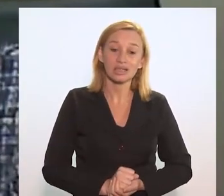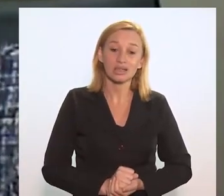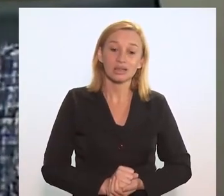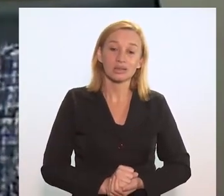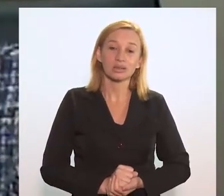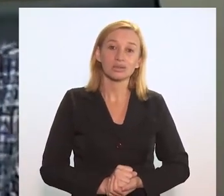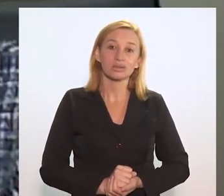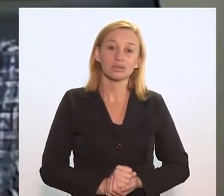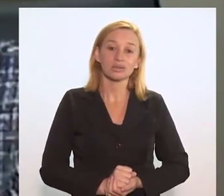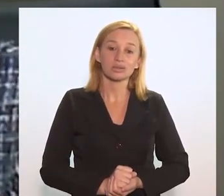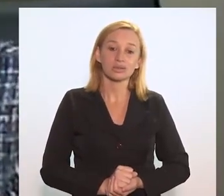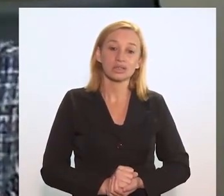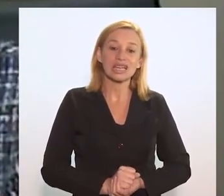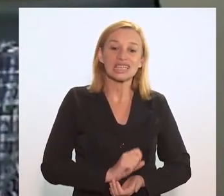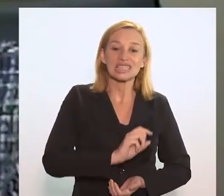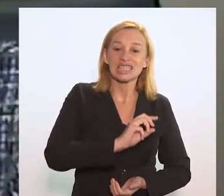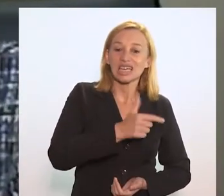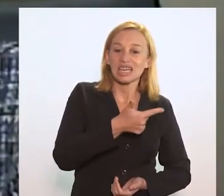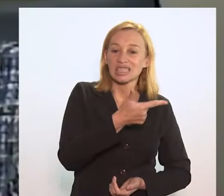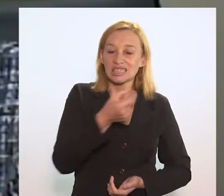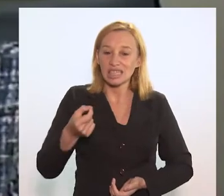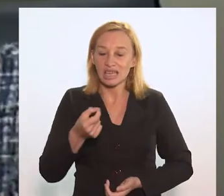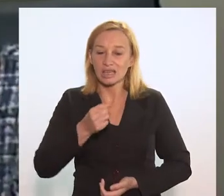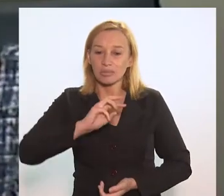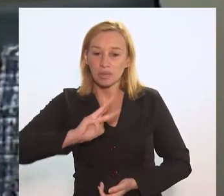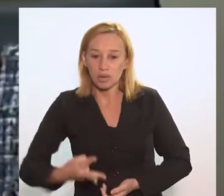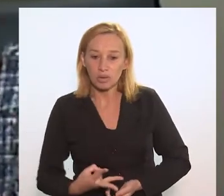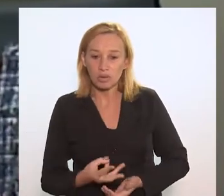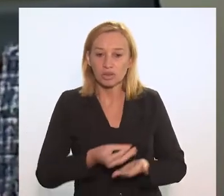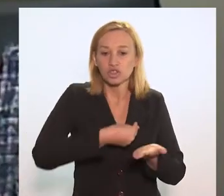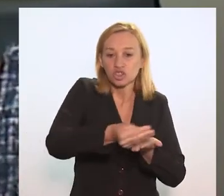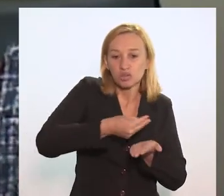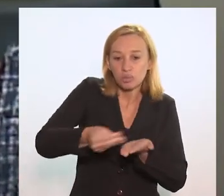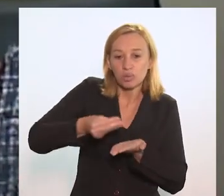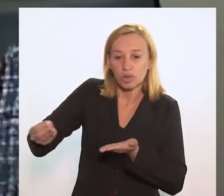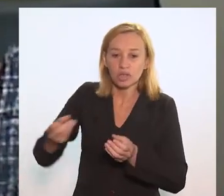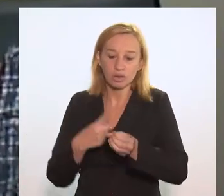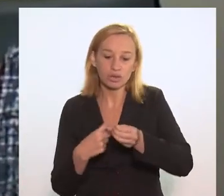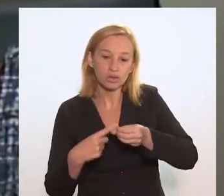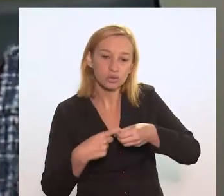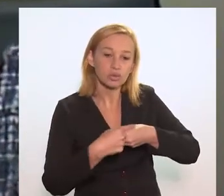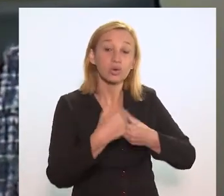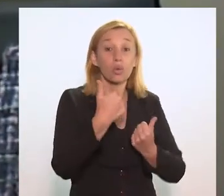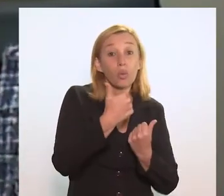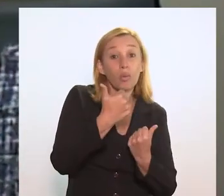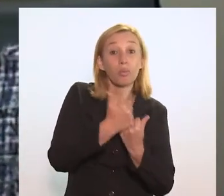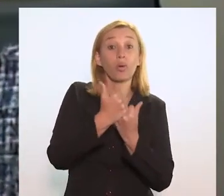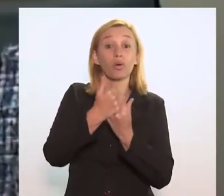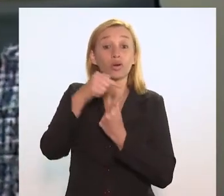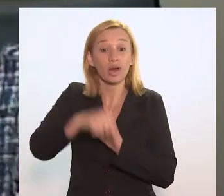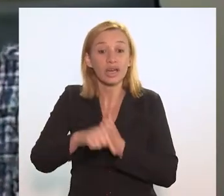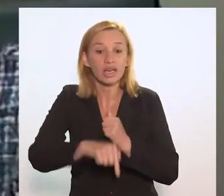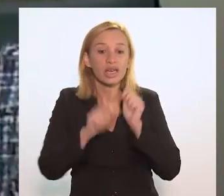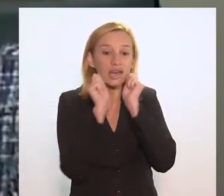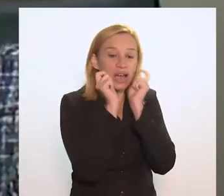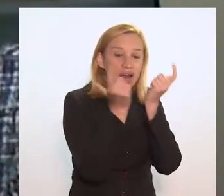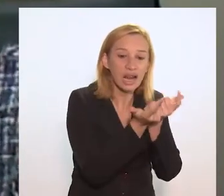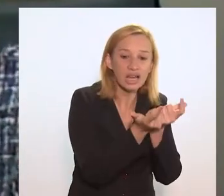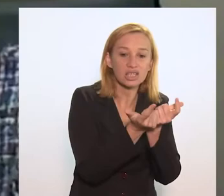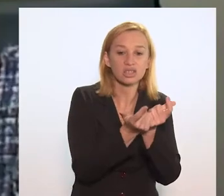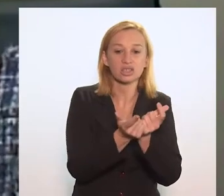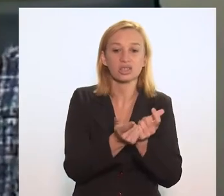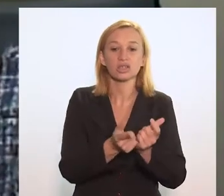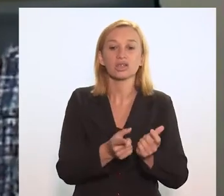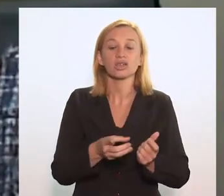concessão de 100 milhões para serem distribuídos aos municípios, o apoio que a LERJ